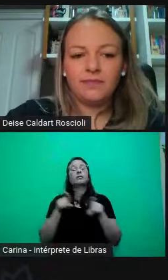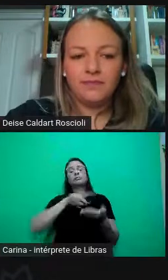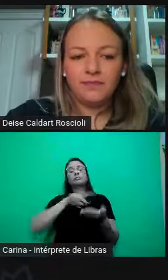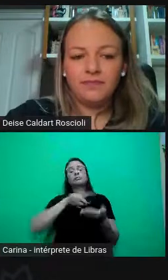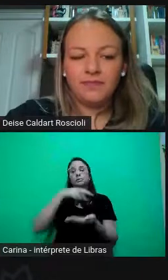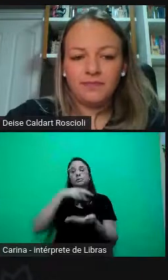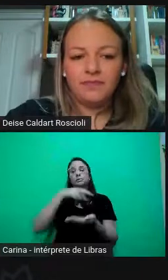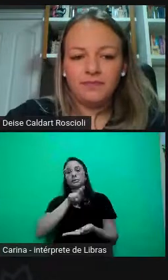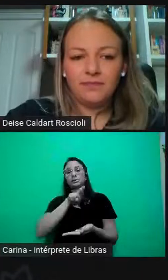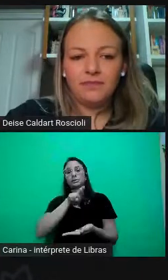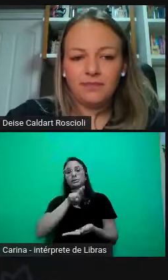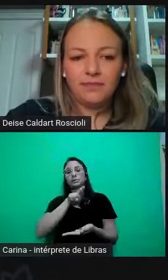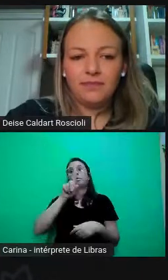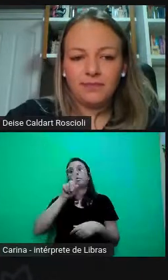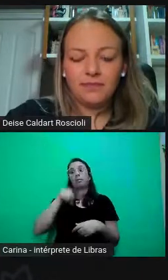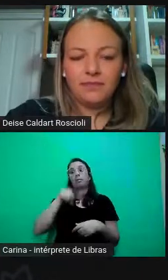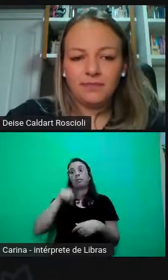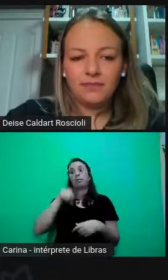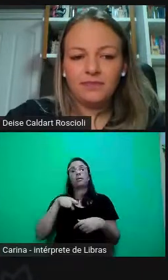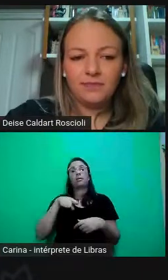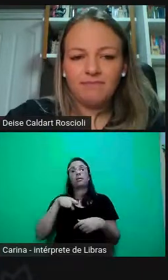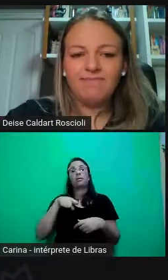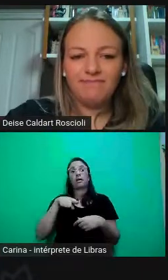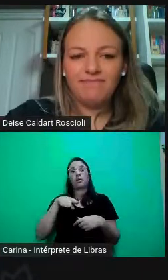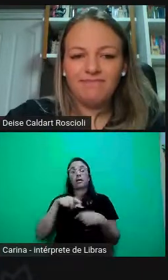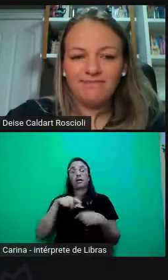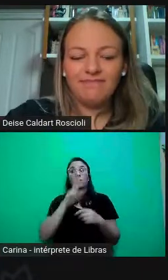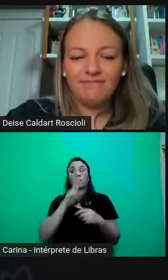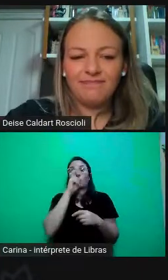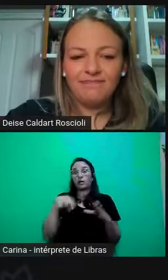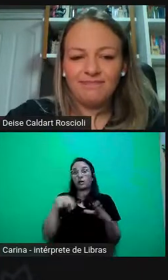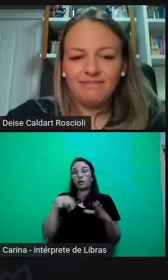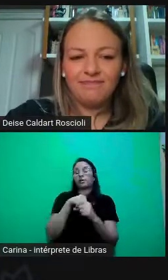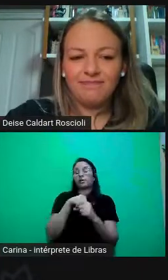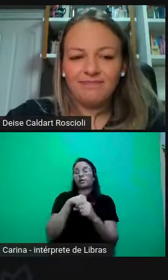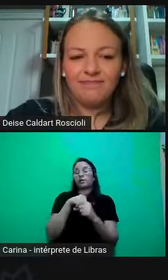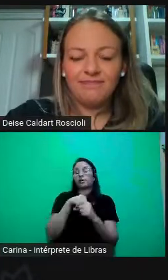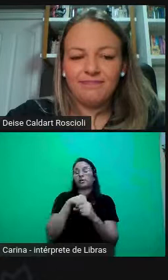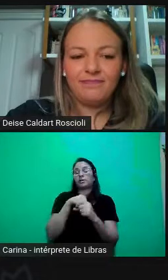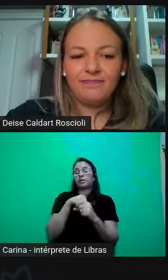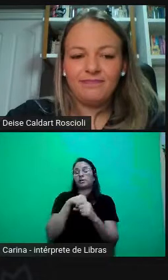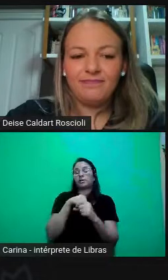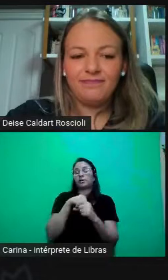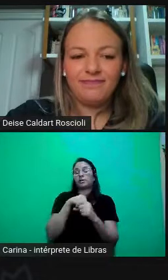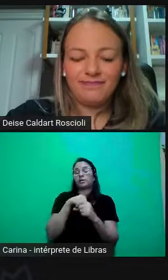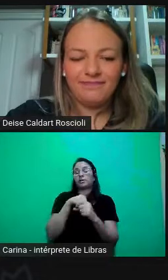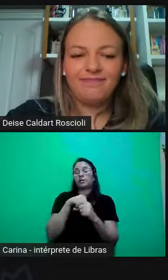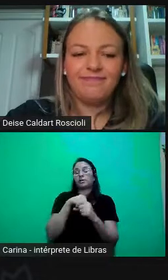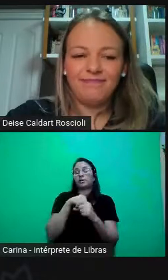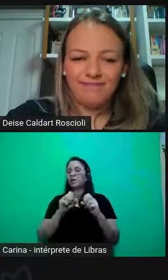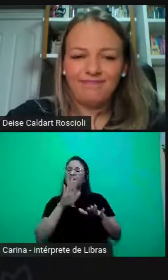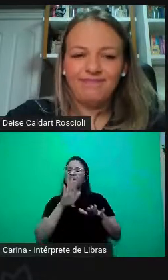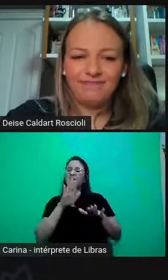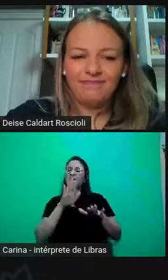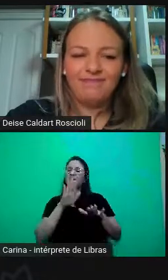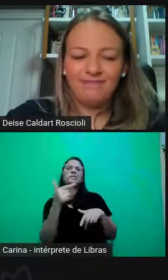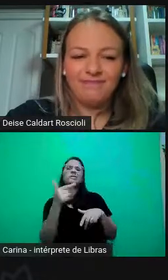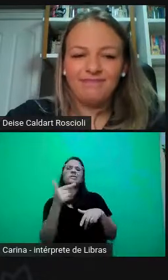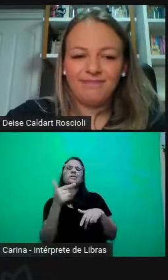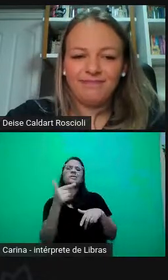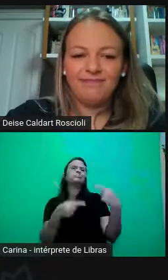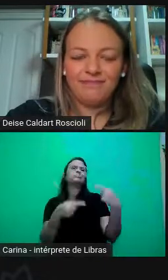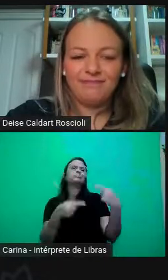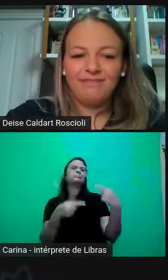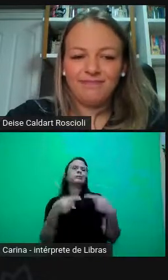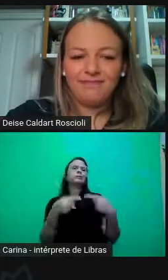emblemática nas organizações, e que é pouco discutida, a gente pouco fala a